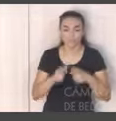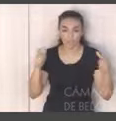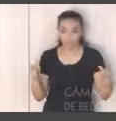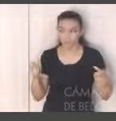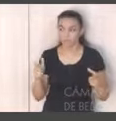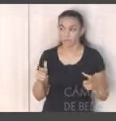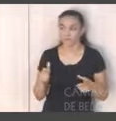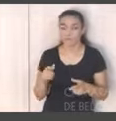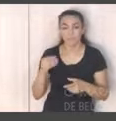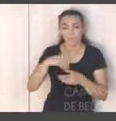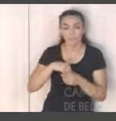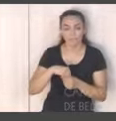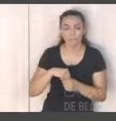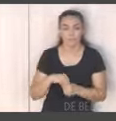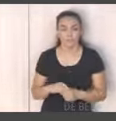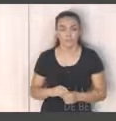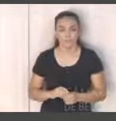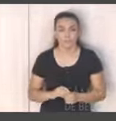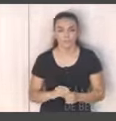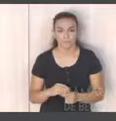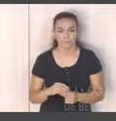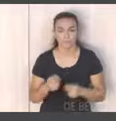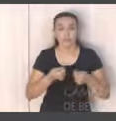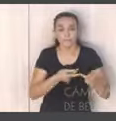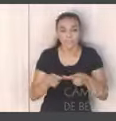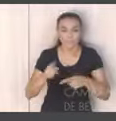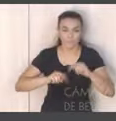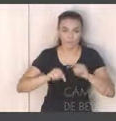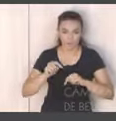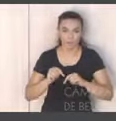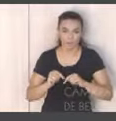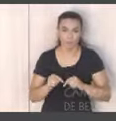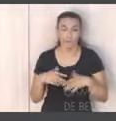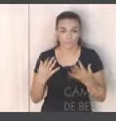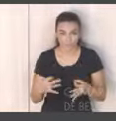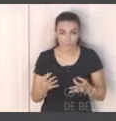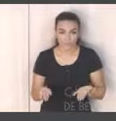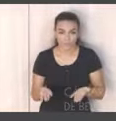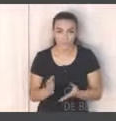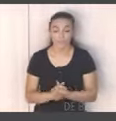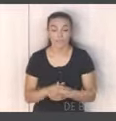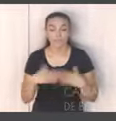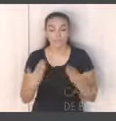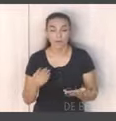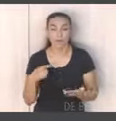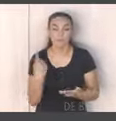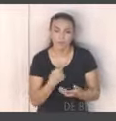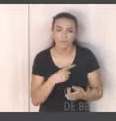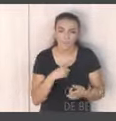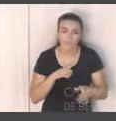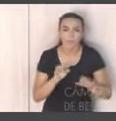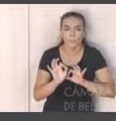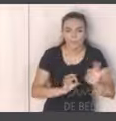venda do material que eles coletam. certo? Então a gente está com um projeto